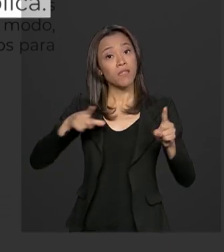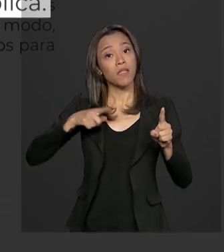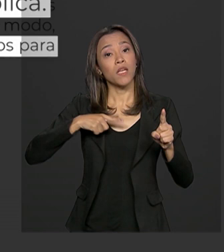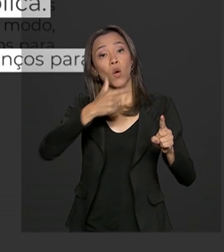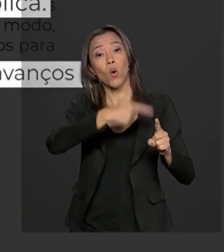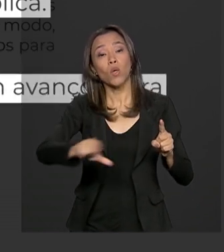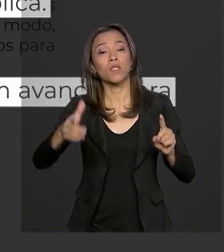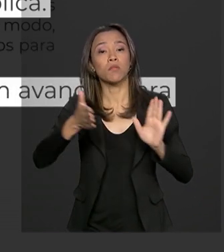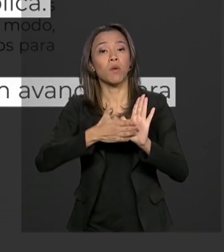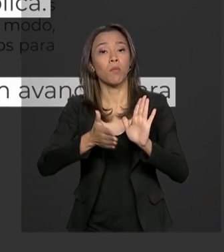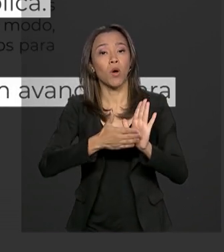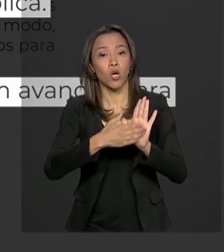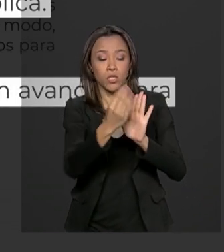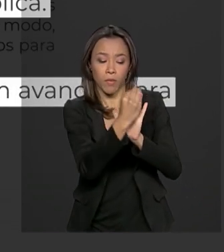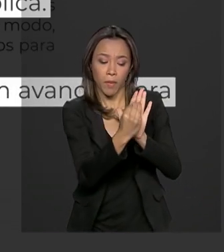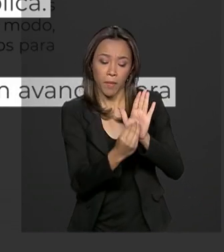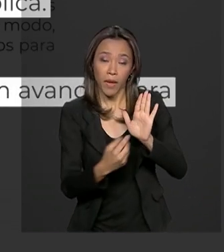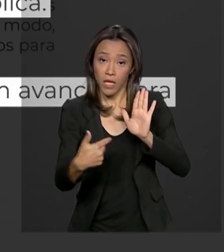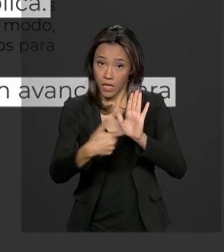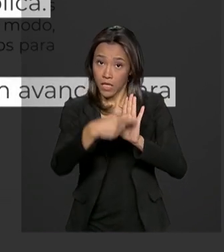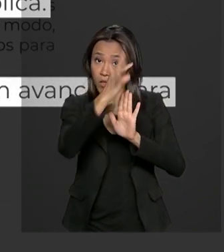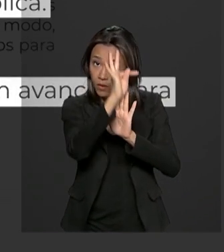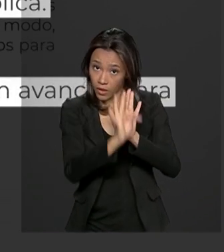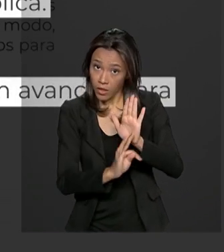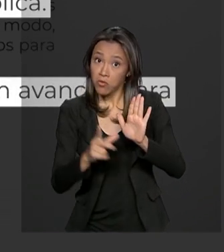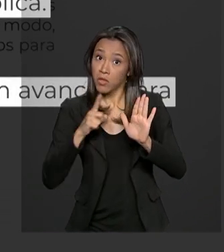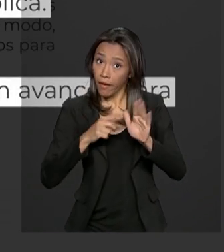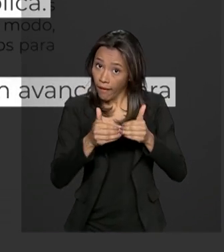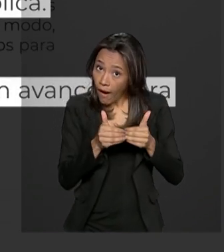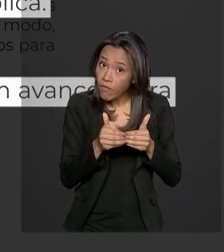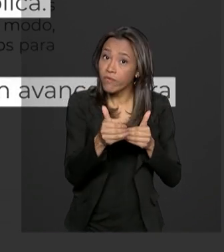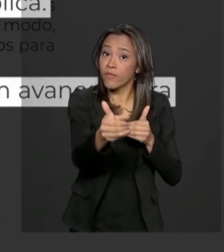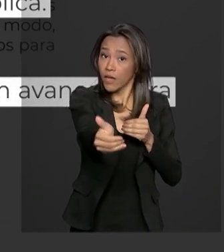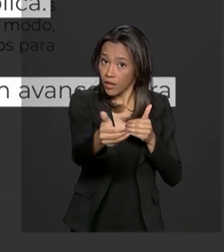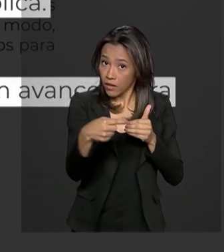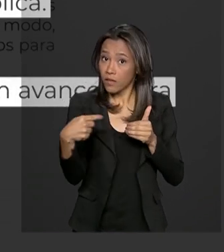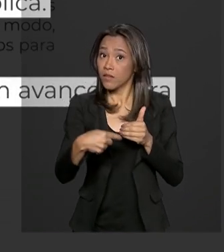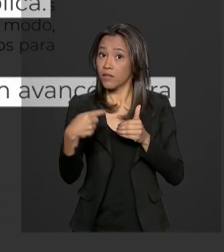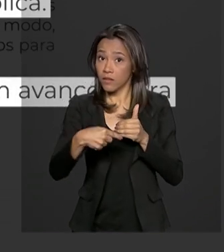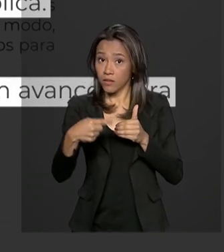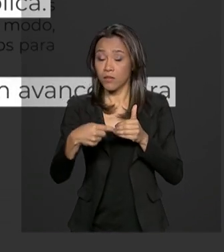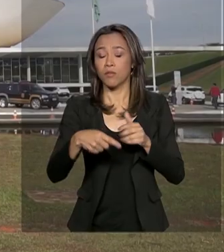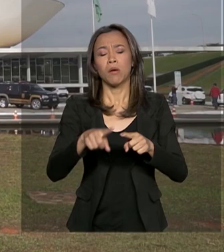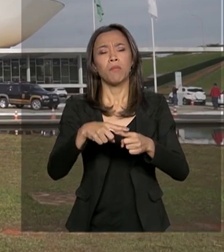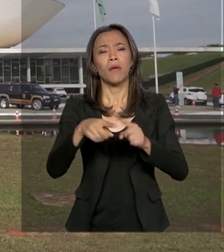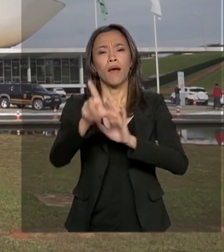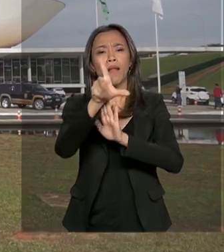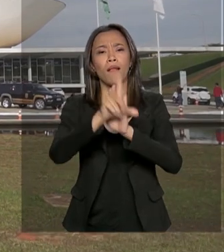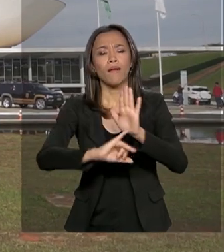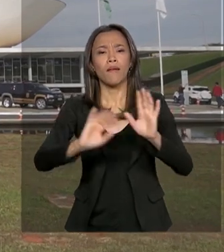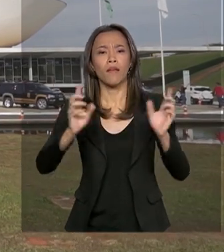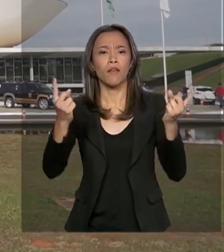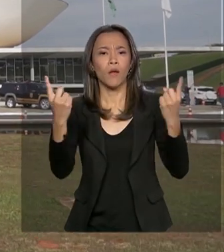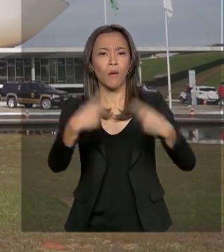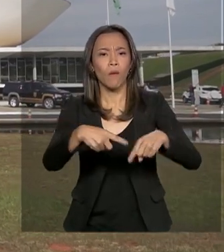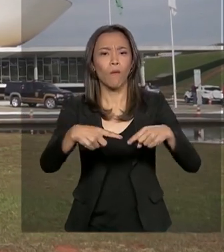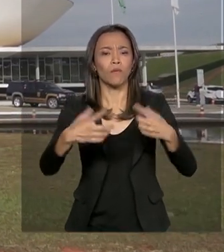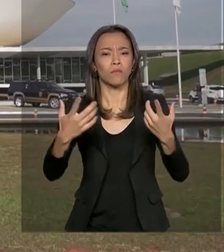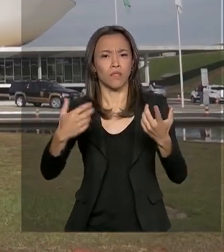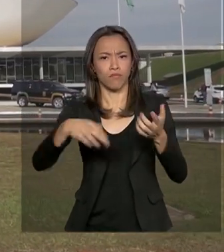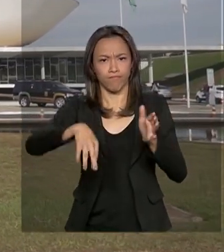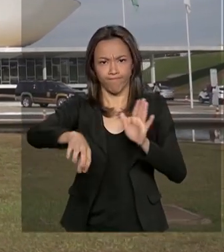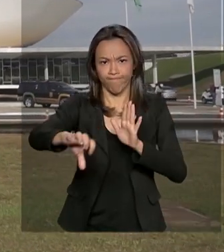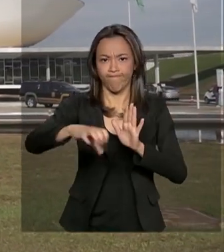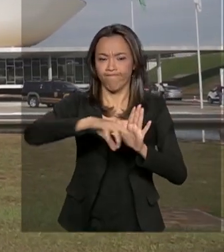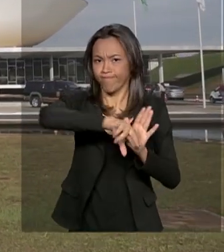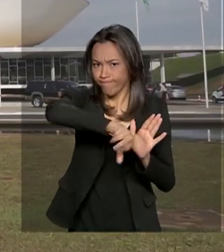pasta e que o texto sancionado contém avanços para a legislação anticrime no país. Os vetos foram justificados em